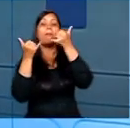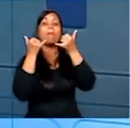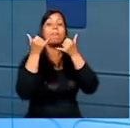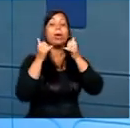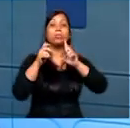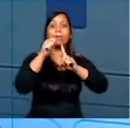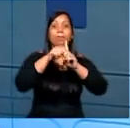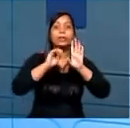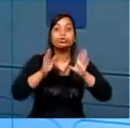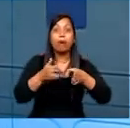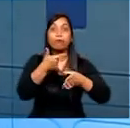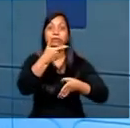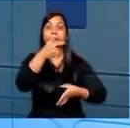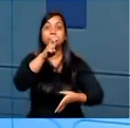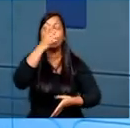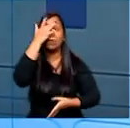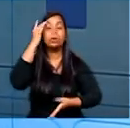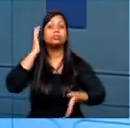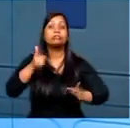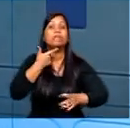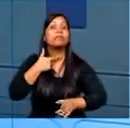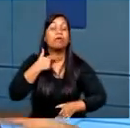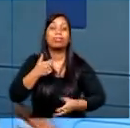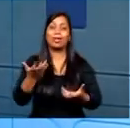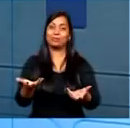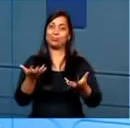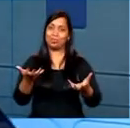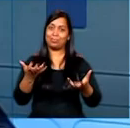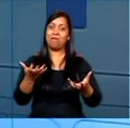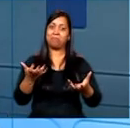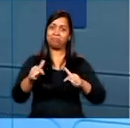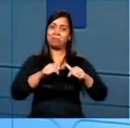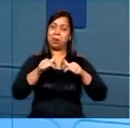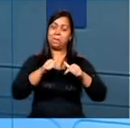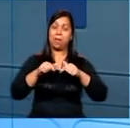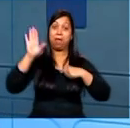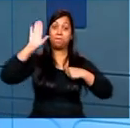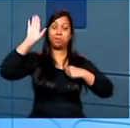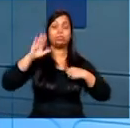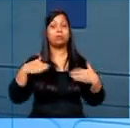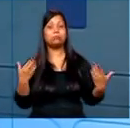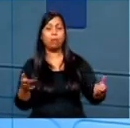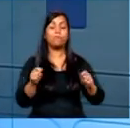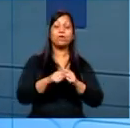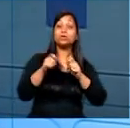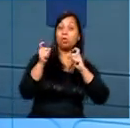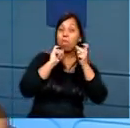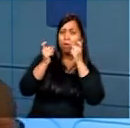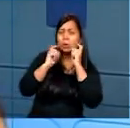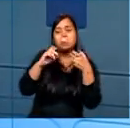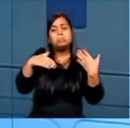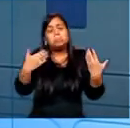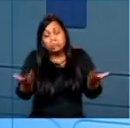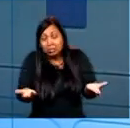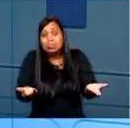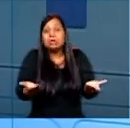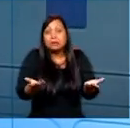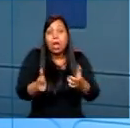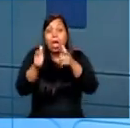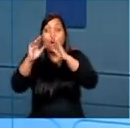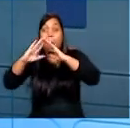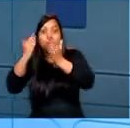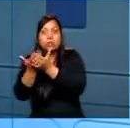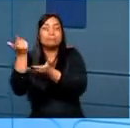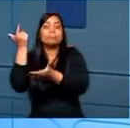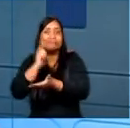a gente já estava com cerca de 25 pessoas interessadas em serem voluntários. A gente fez uma reunião e conseguimos uma escola,